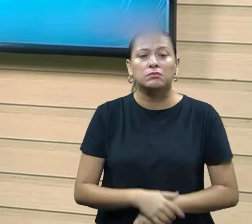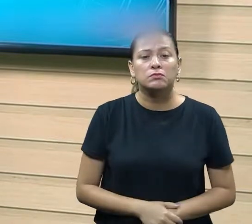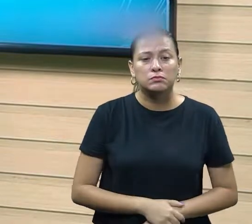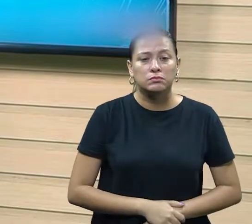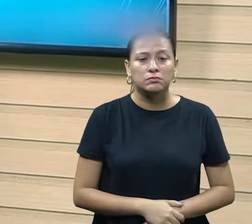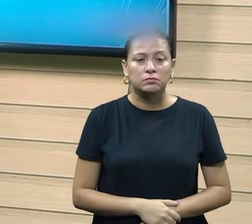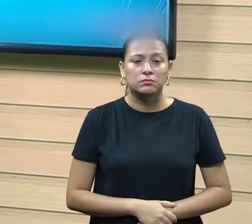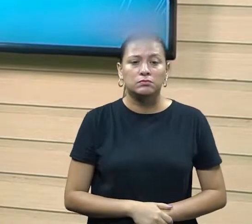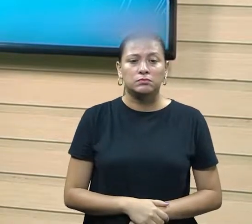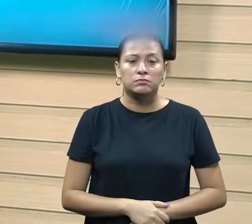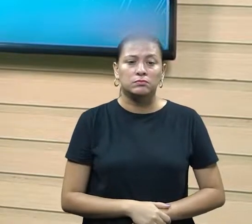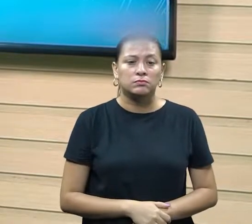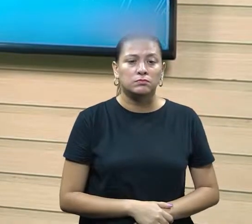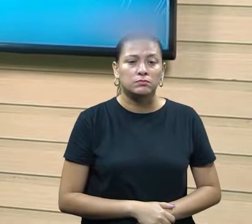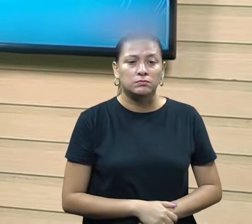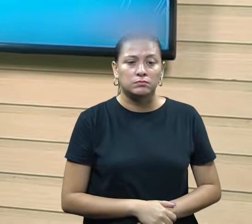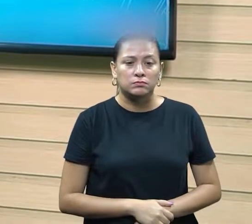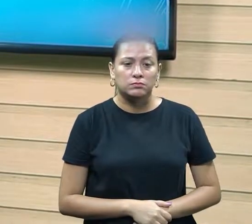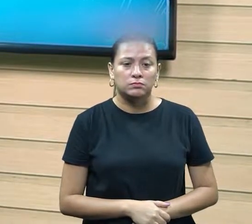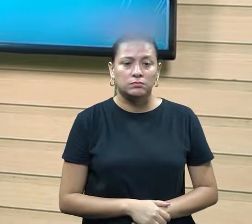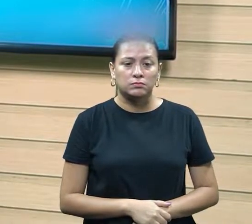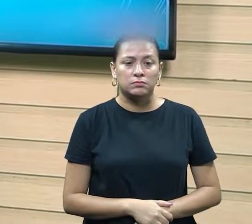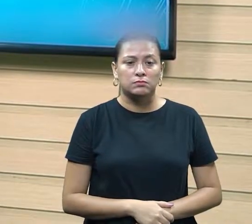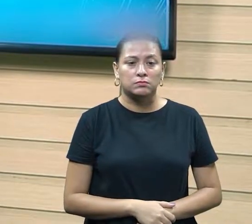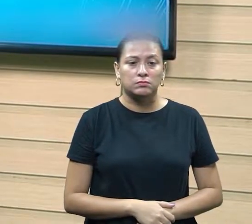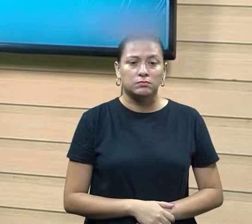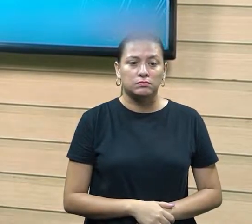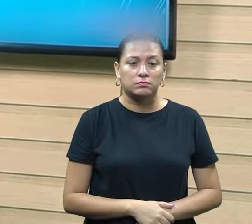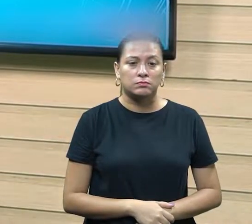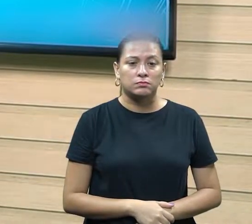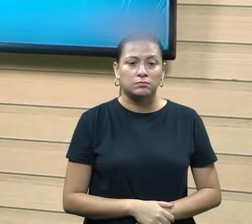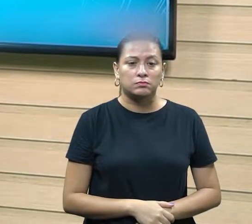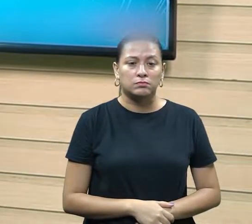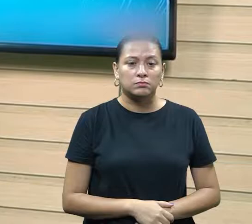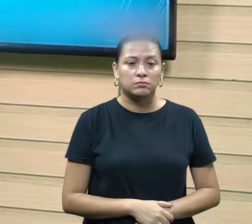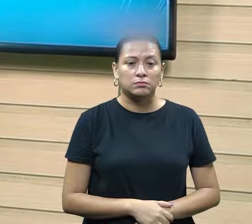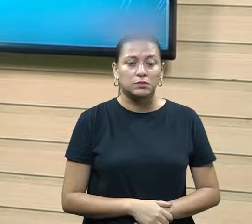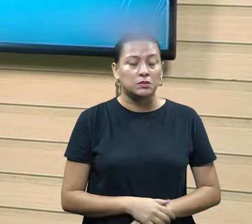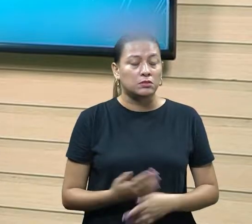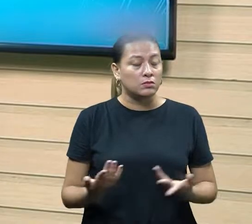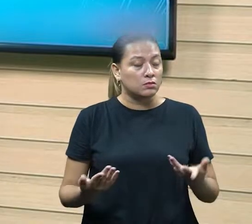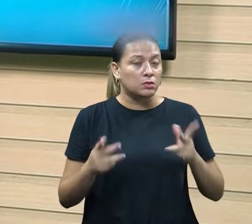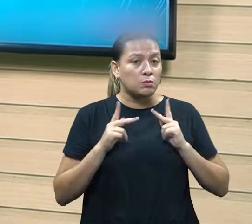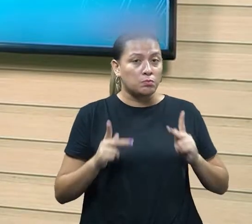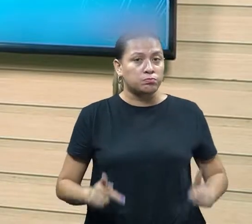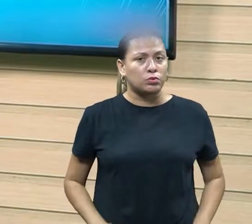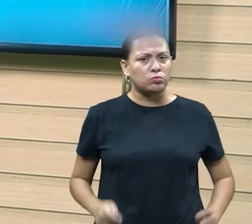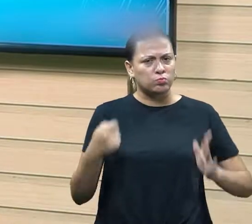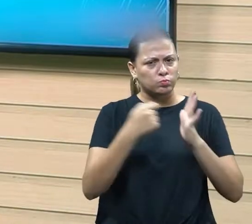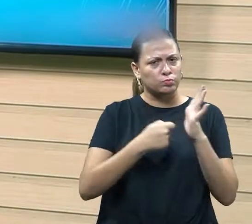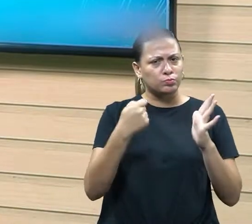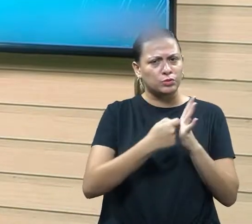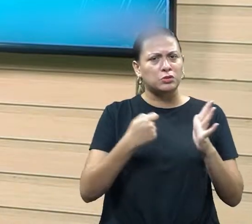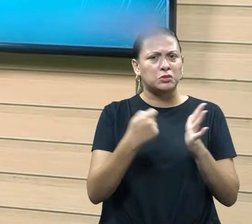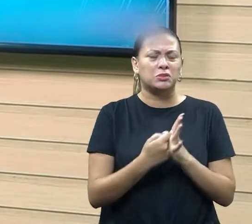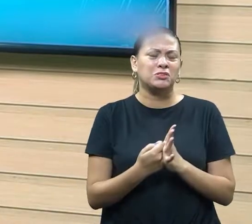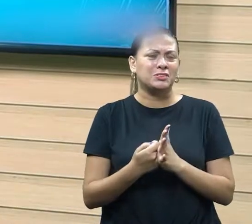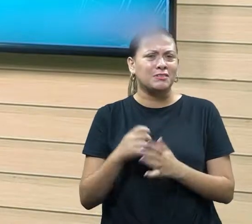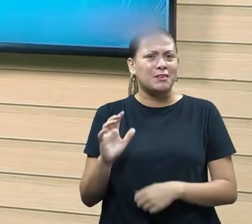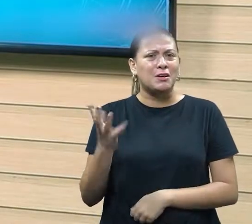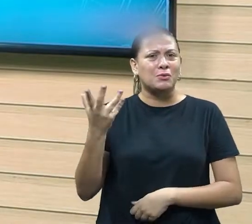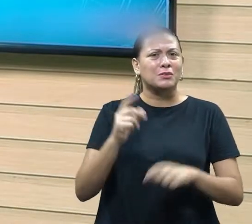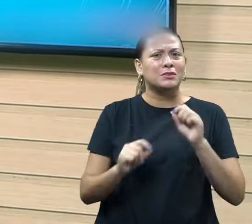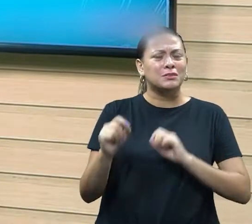como ele é um processo social, né? Ele se diferencia. Então, se eu tenho essa posição do tempo rígido, muitas das vezes eu vou trazer tensão e eu